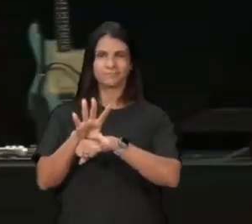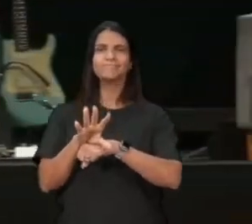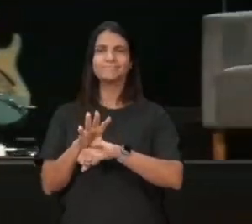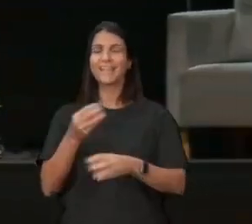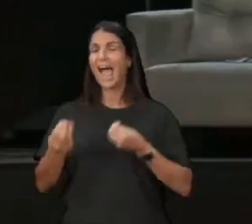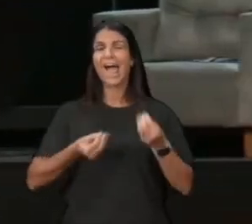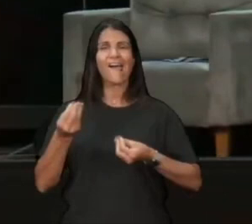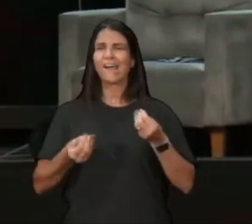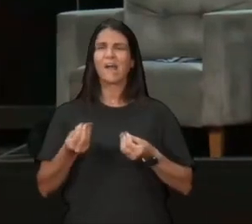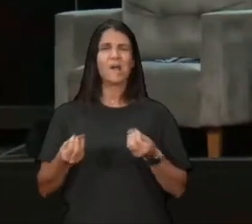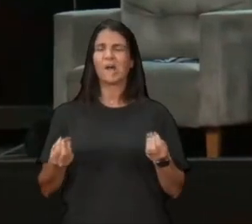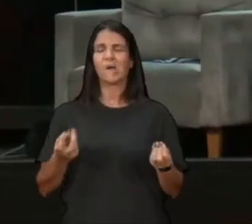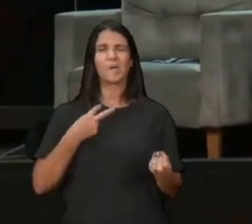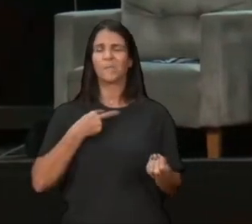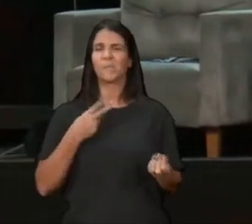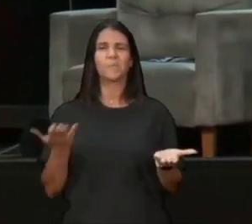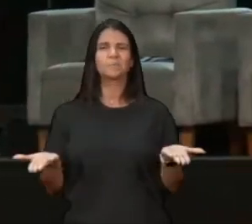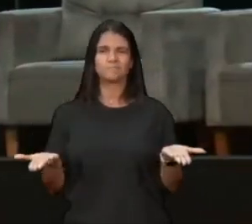porcaria fez, por onde passou,